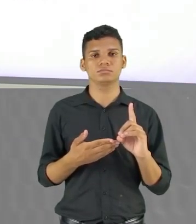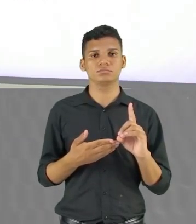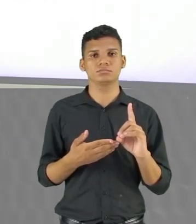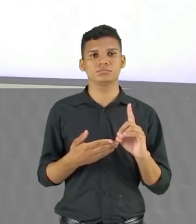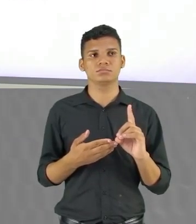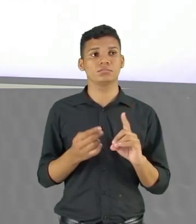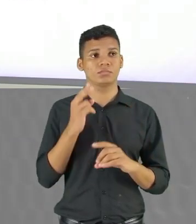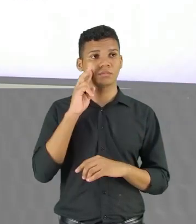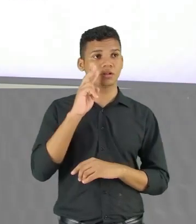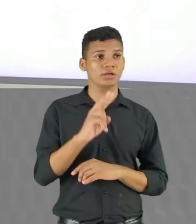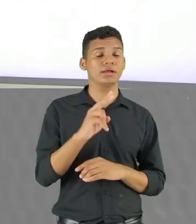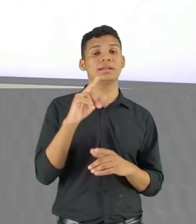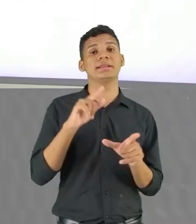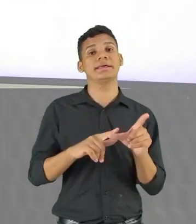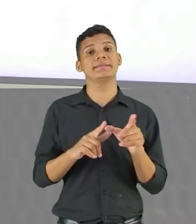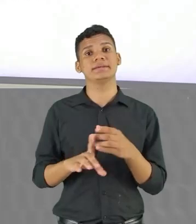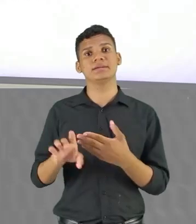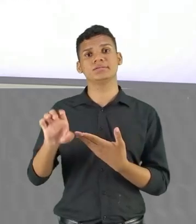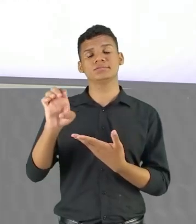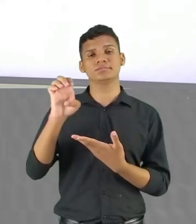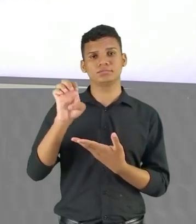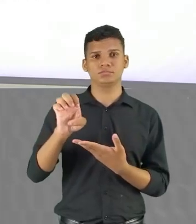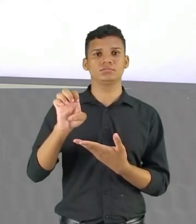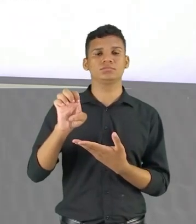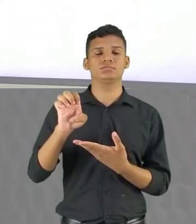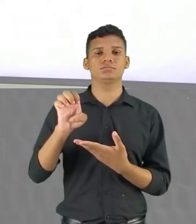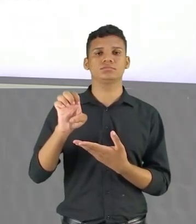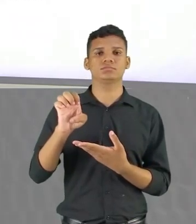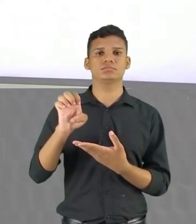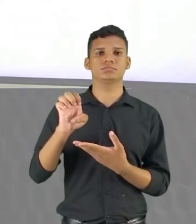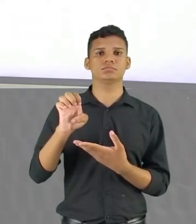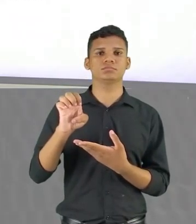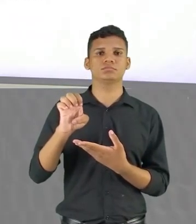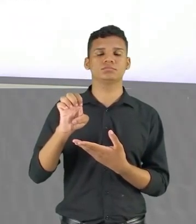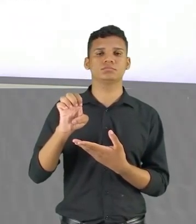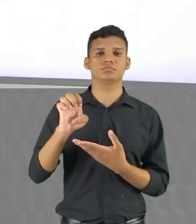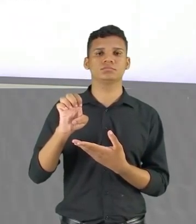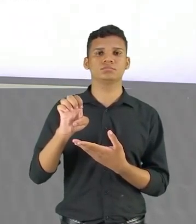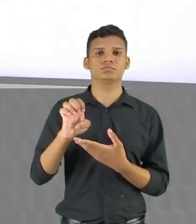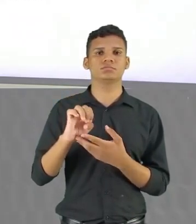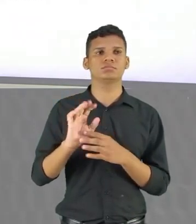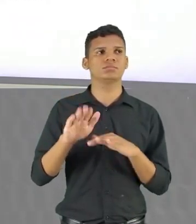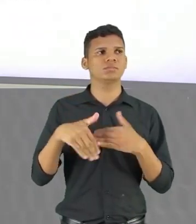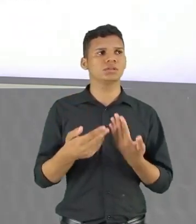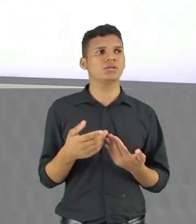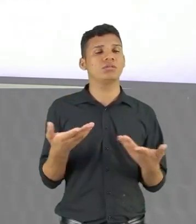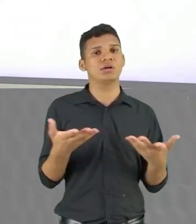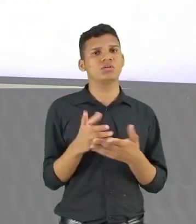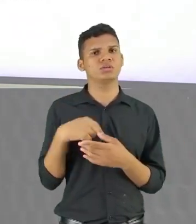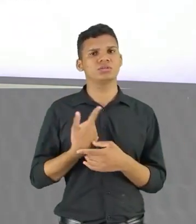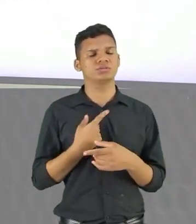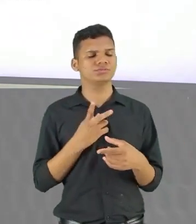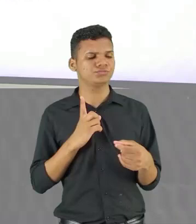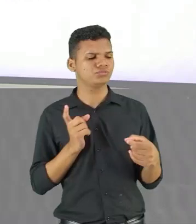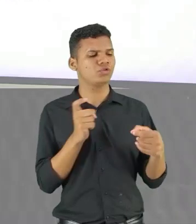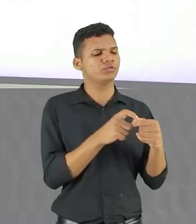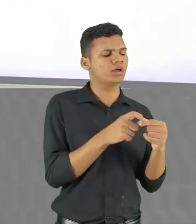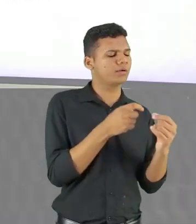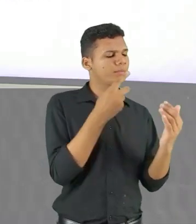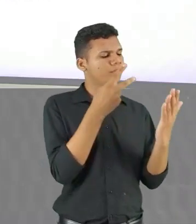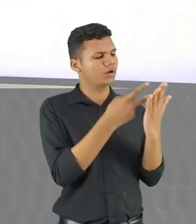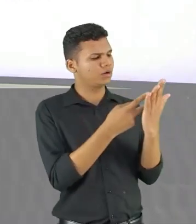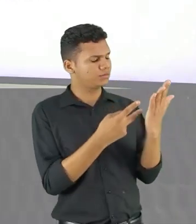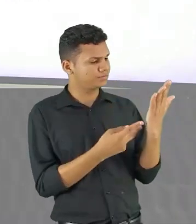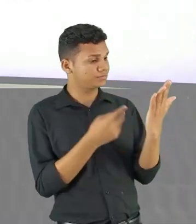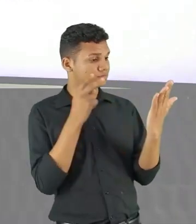Ou alternativa E Expresse uma visão De mundo mística E espiritualizada Aí a gente volta Lá para o poema Vai fazer uma